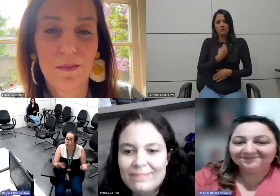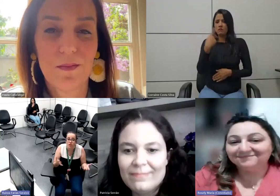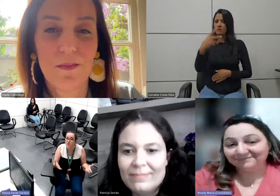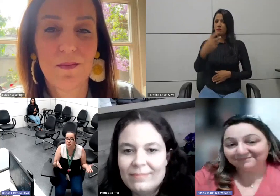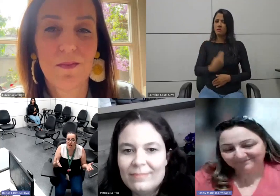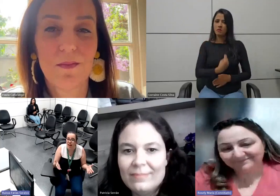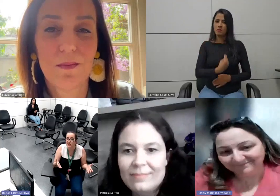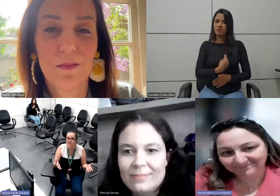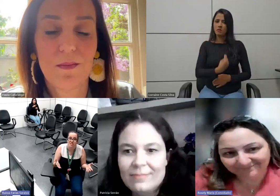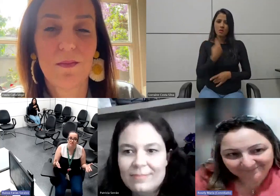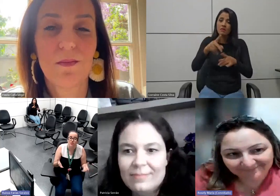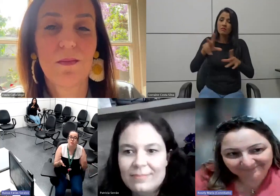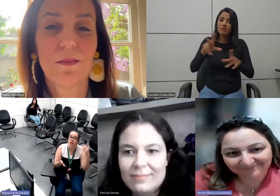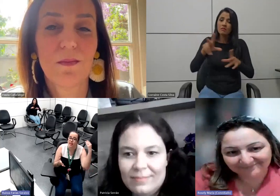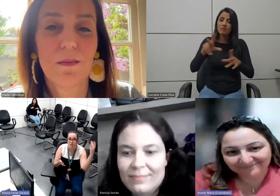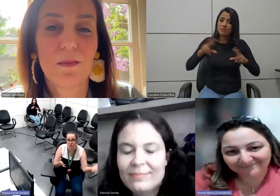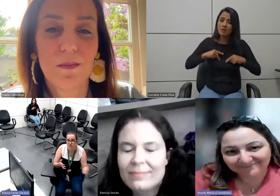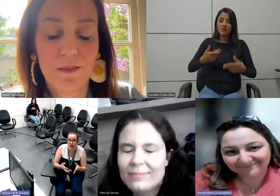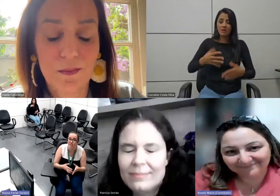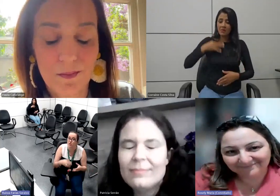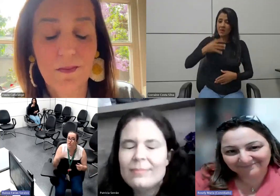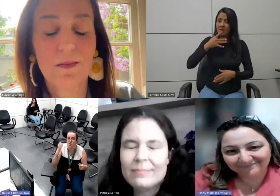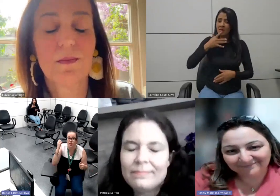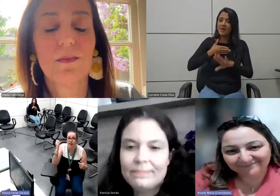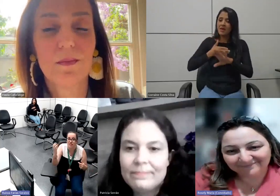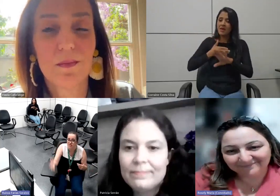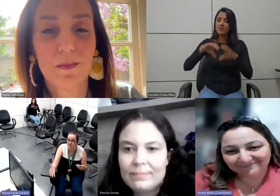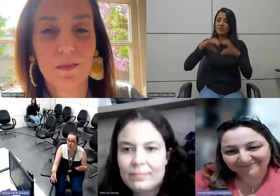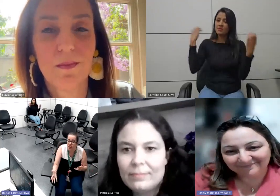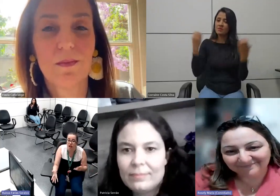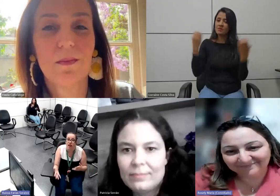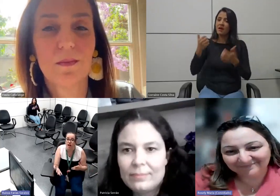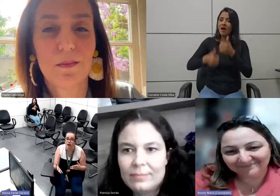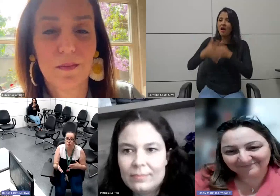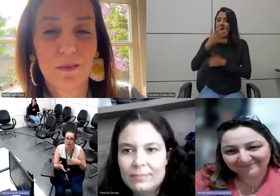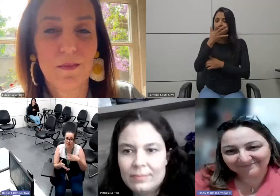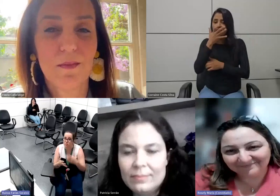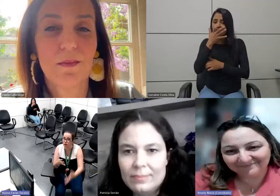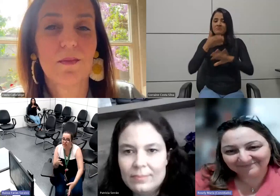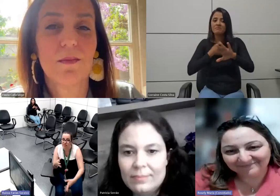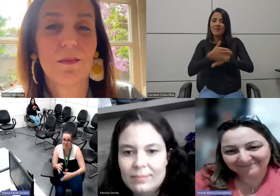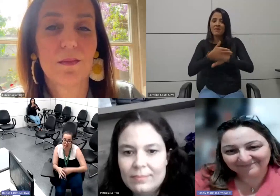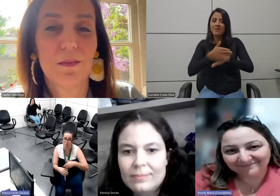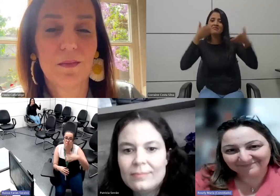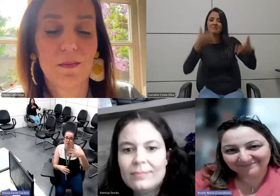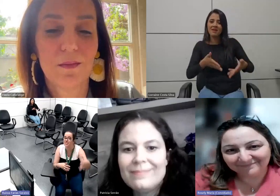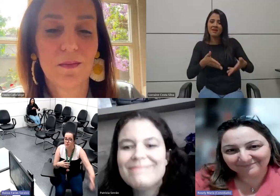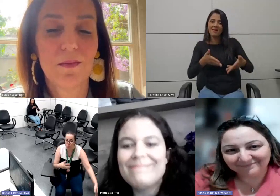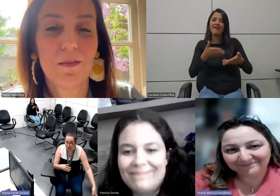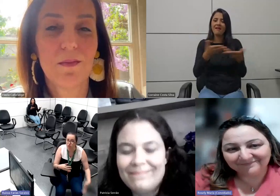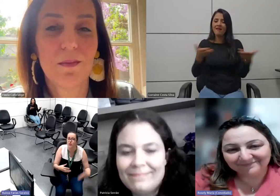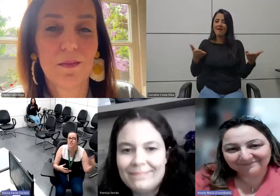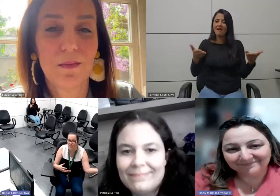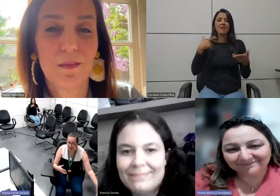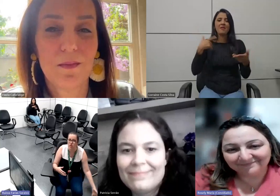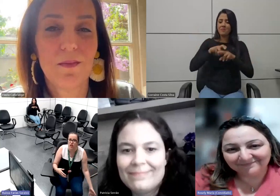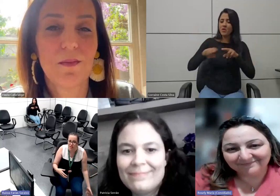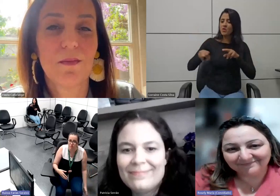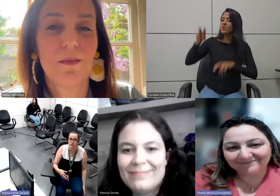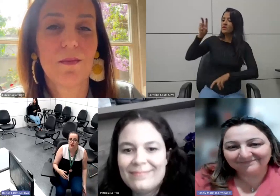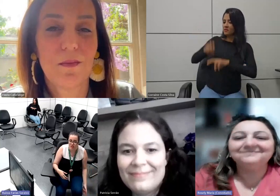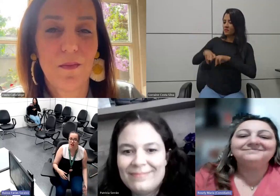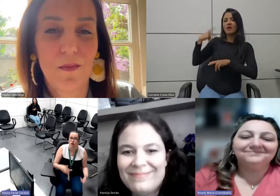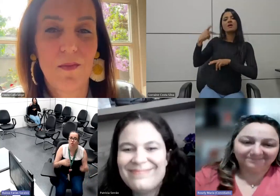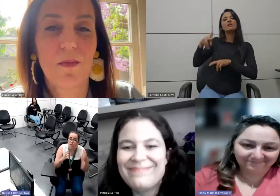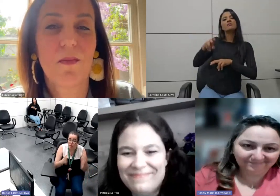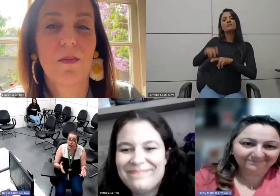vida porque você merece você merece por estádio você merece participadas né merece por metrô e sentar na